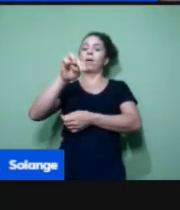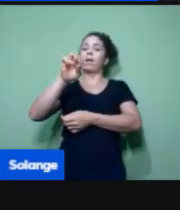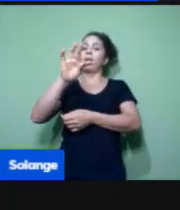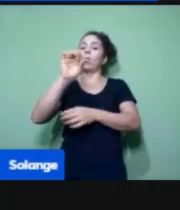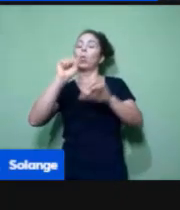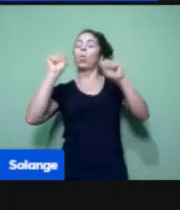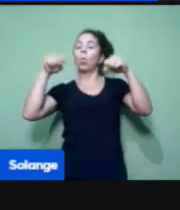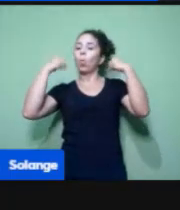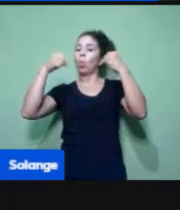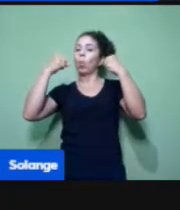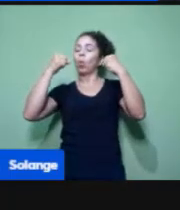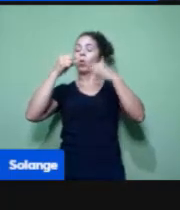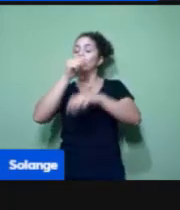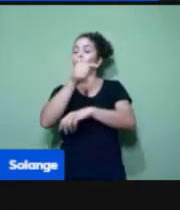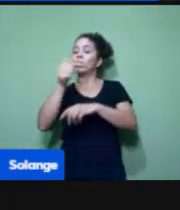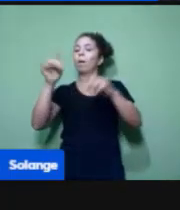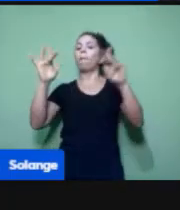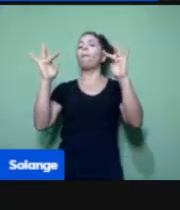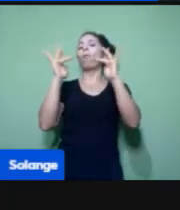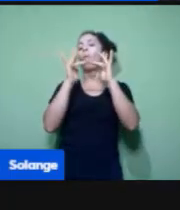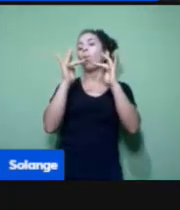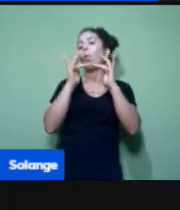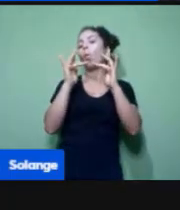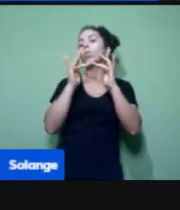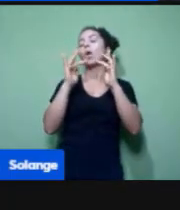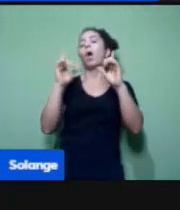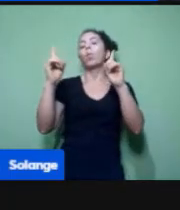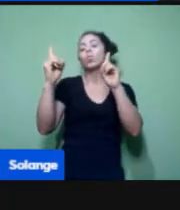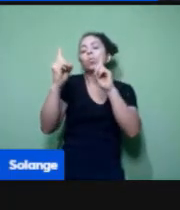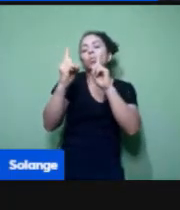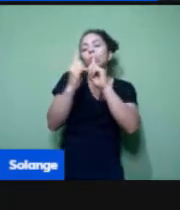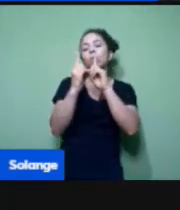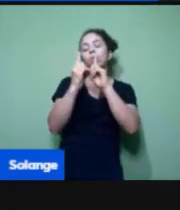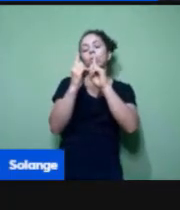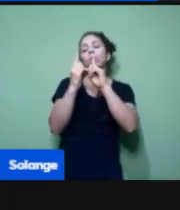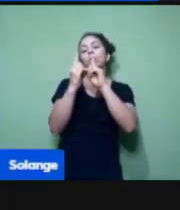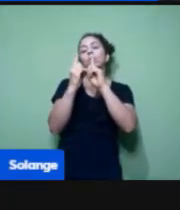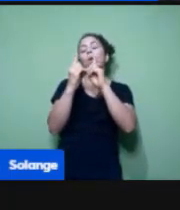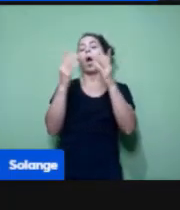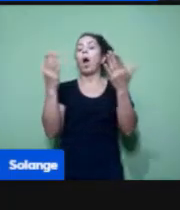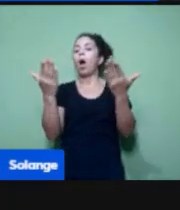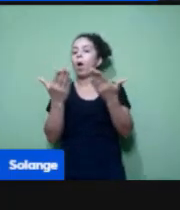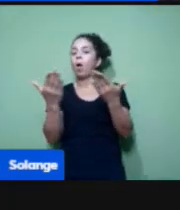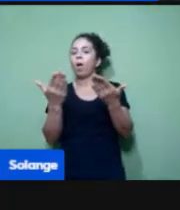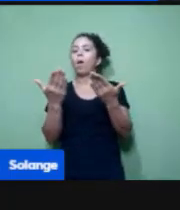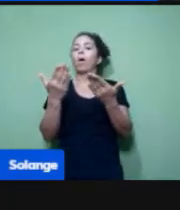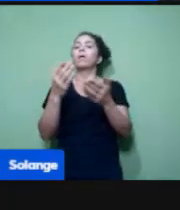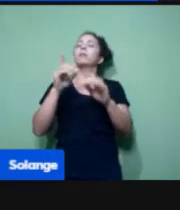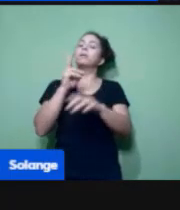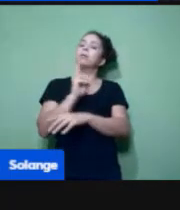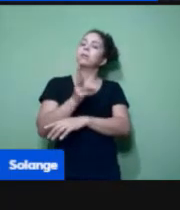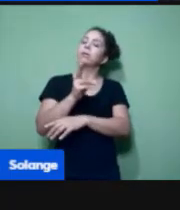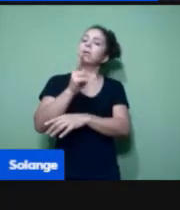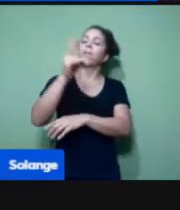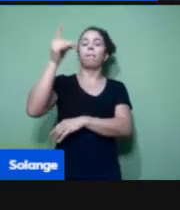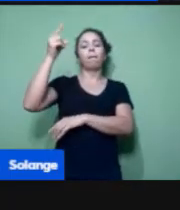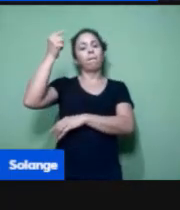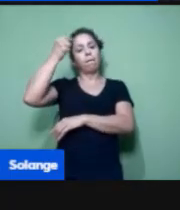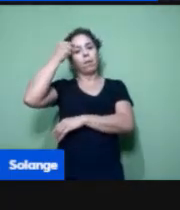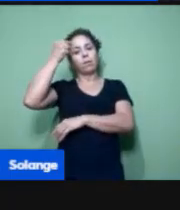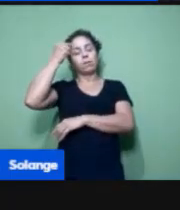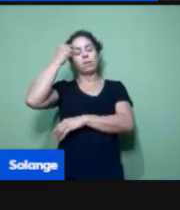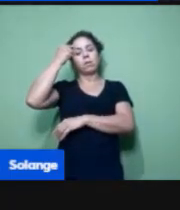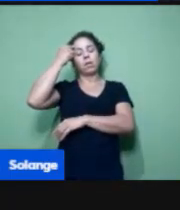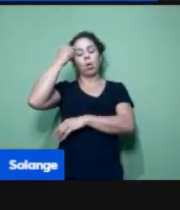É uma sugestão, como nós estamos falando aqui, são sugestões de trabalho, mas sempre pensando que o contato físico nesse